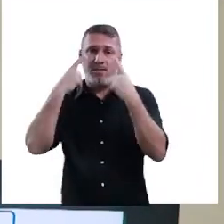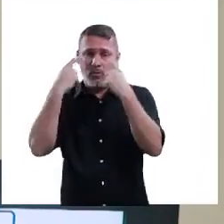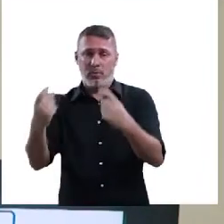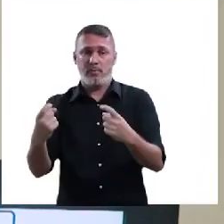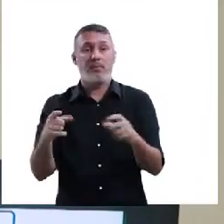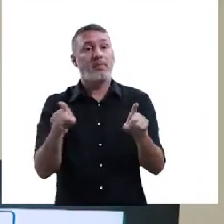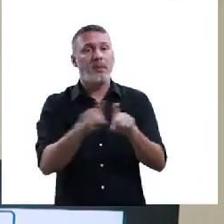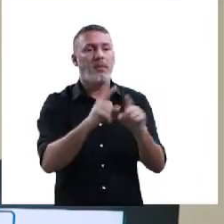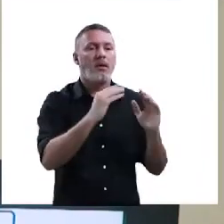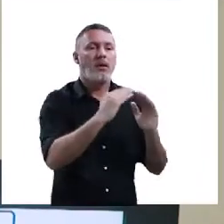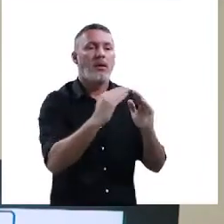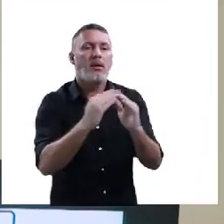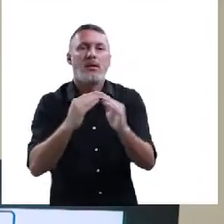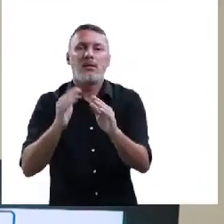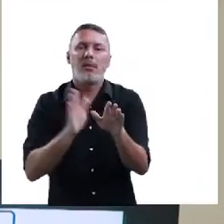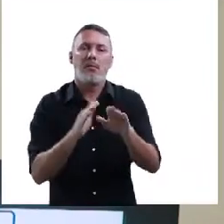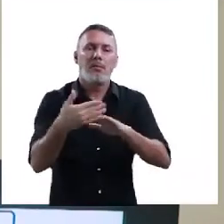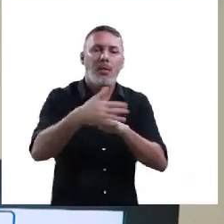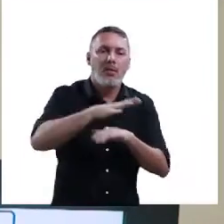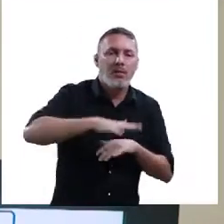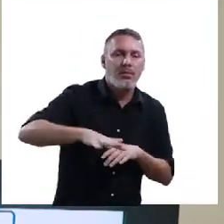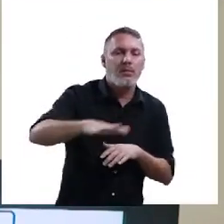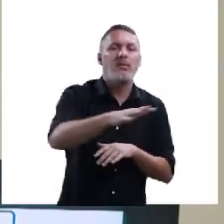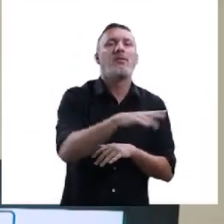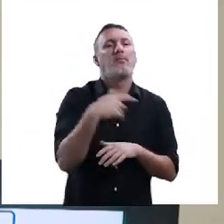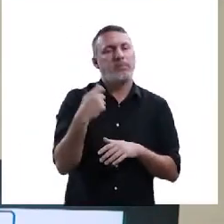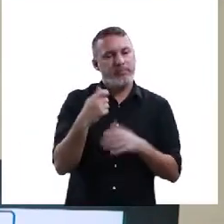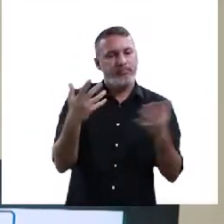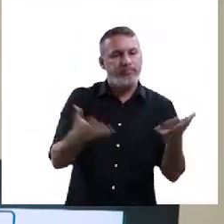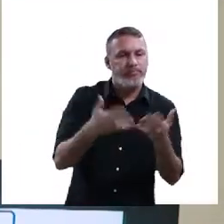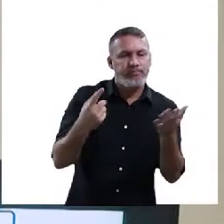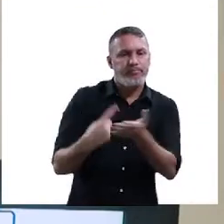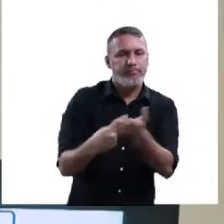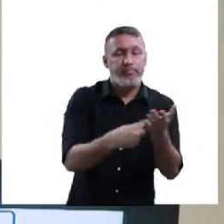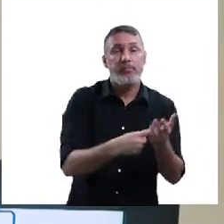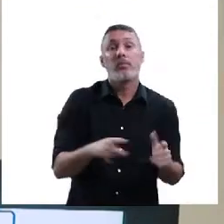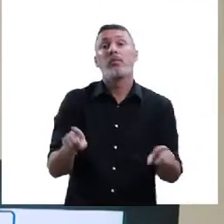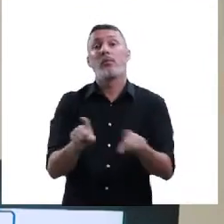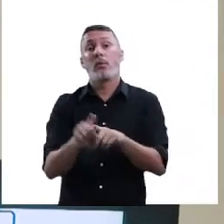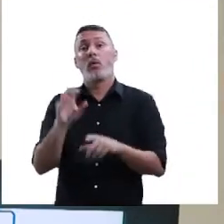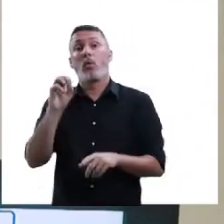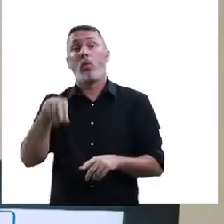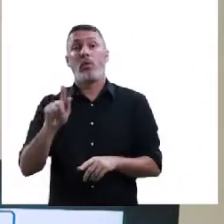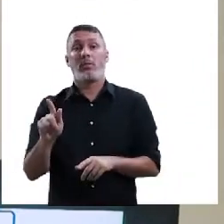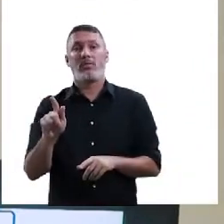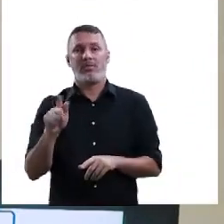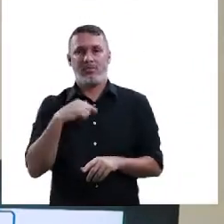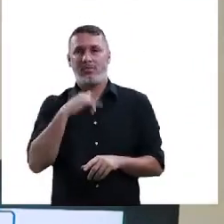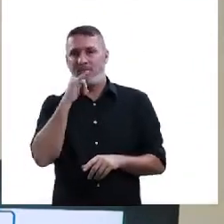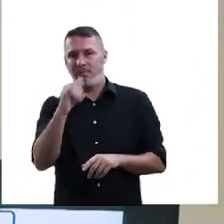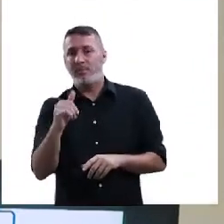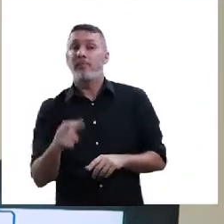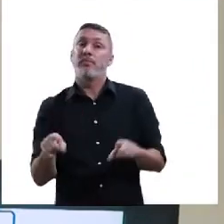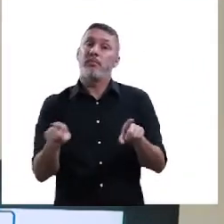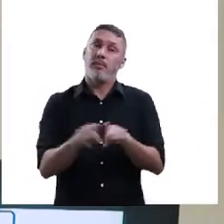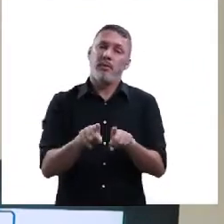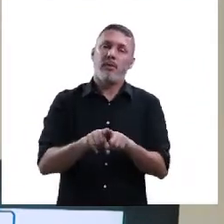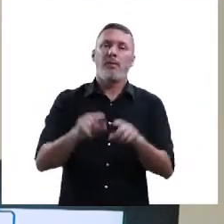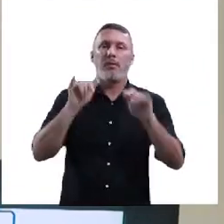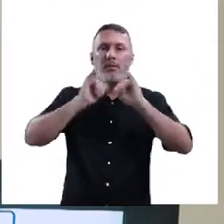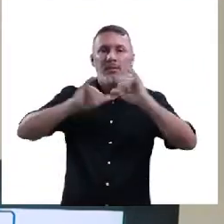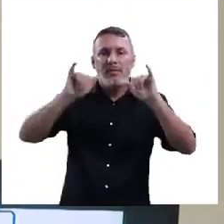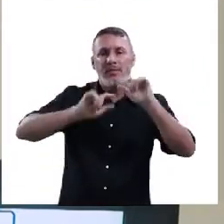trabalhar com isso. As comunidades, elas precisam ter um olhar aberto. A própria ONG que eu falei com vocês e a nossa